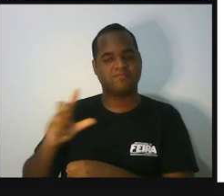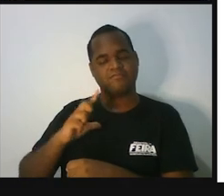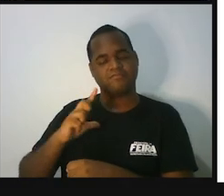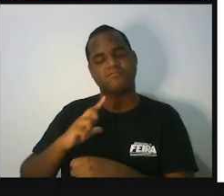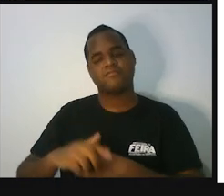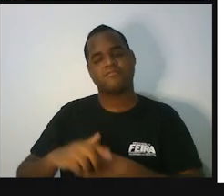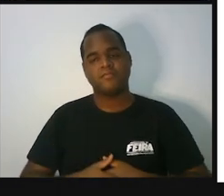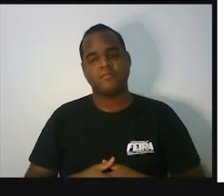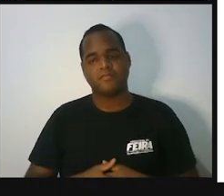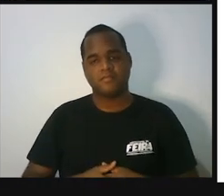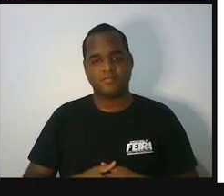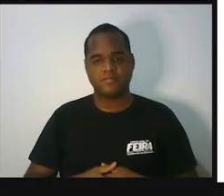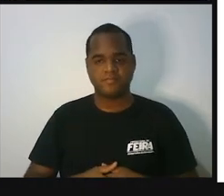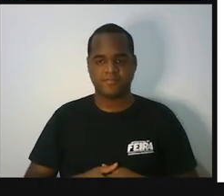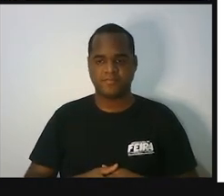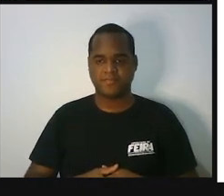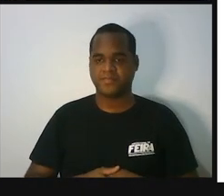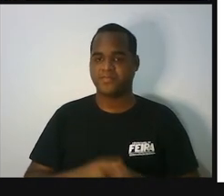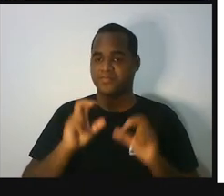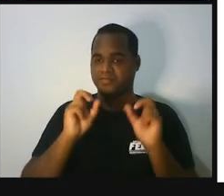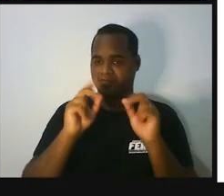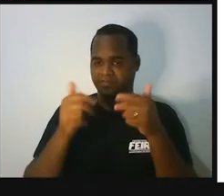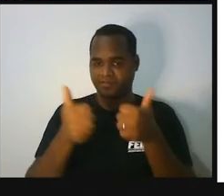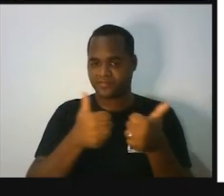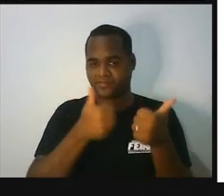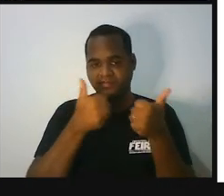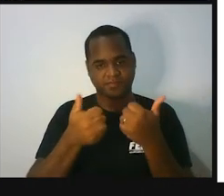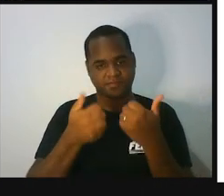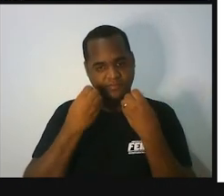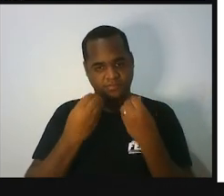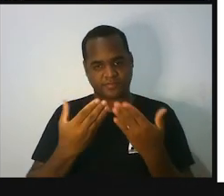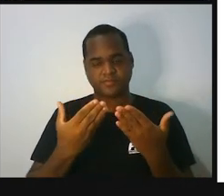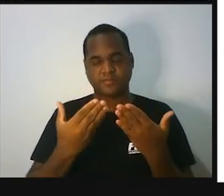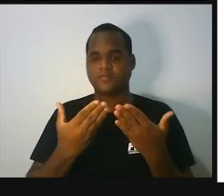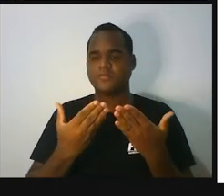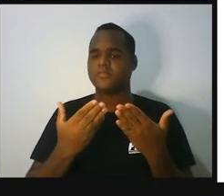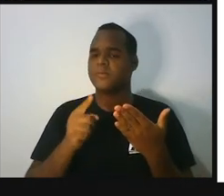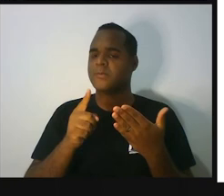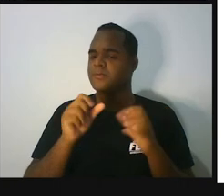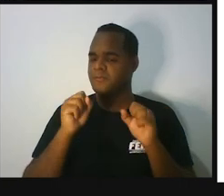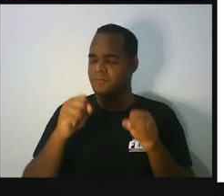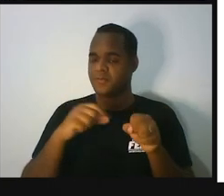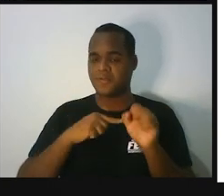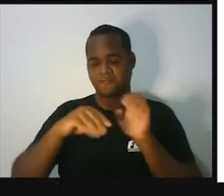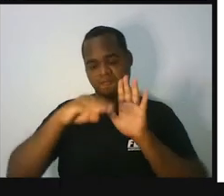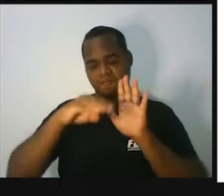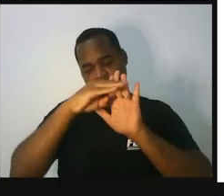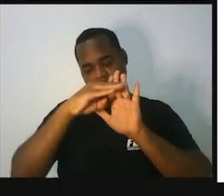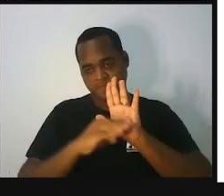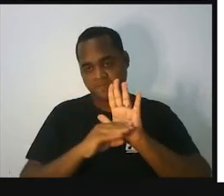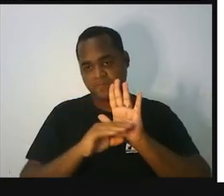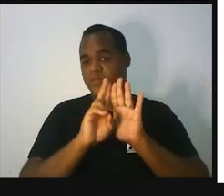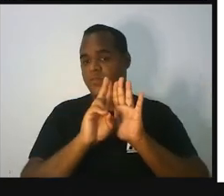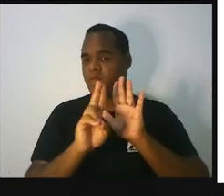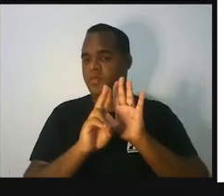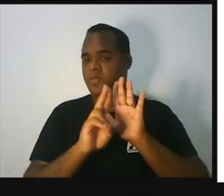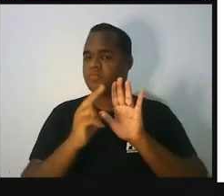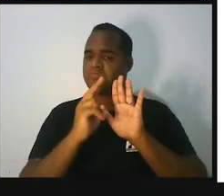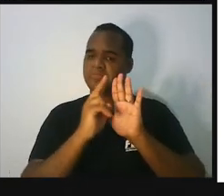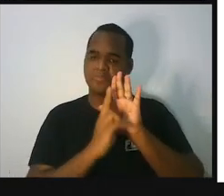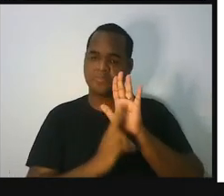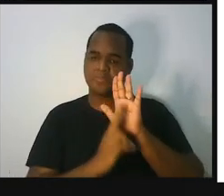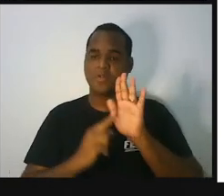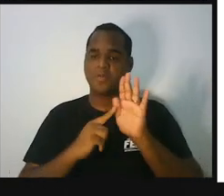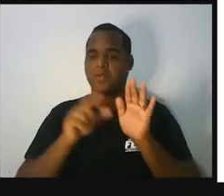retângulo. Beleza? Bacana? Bom, que tal você fazer uma lista com nomes de